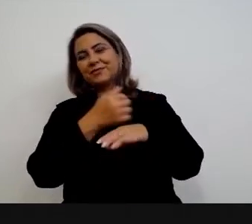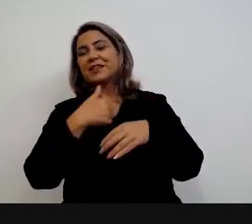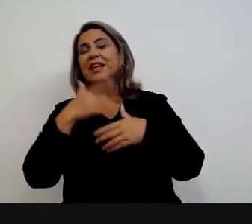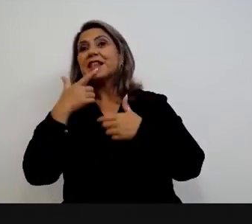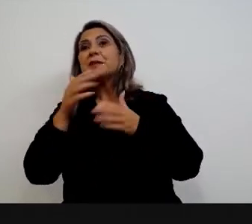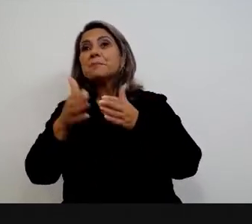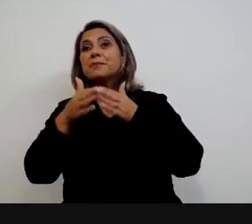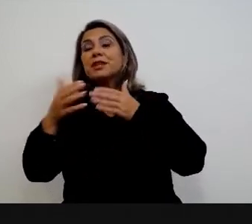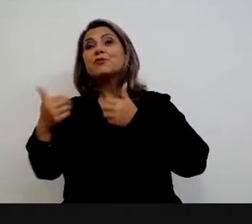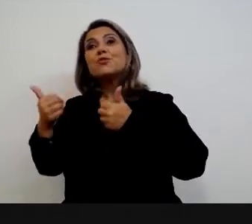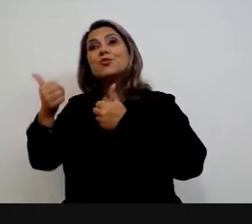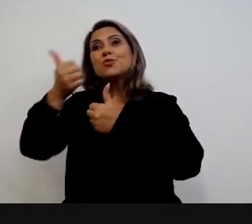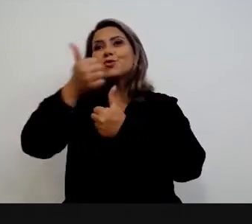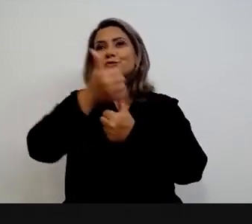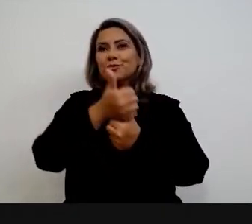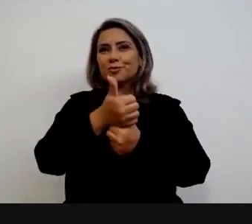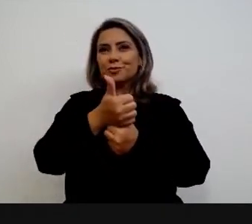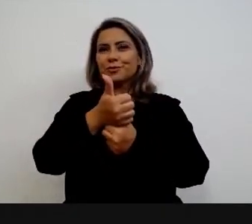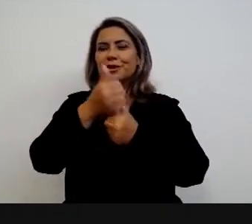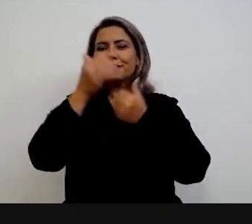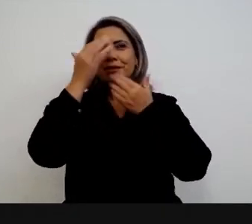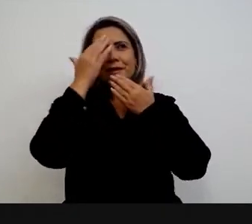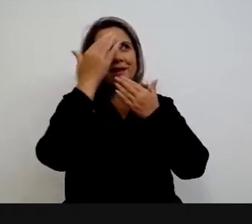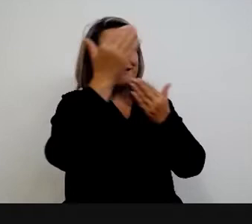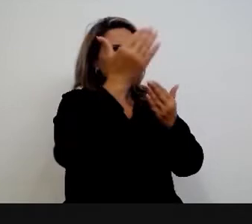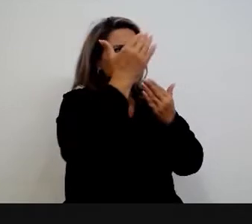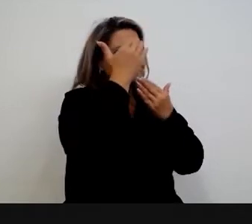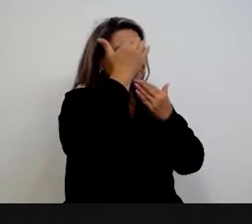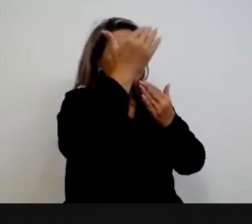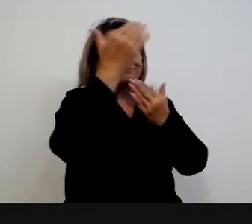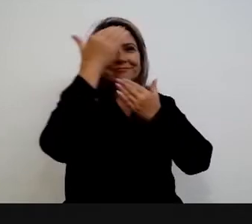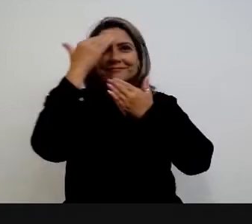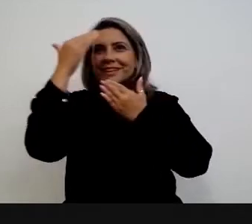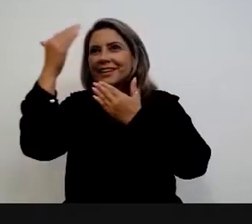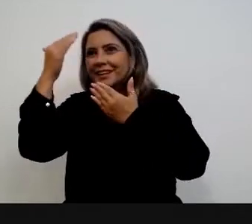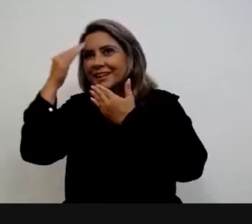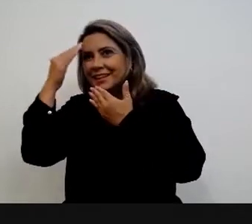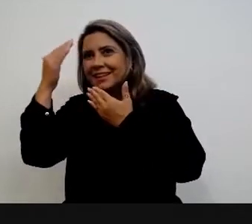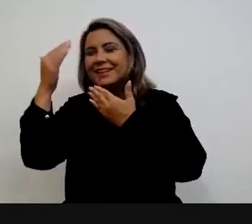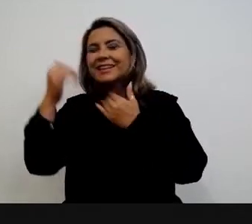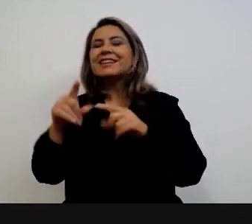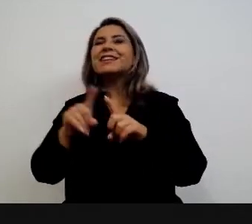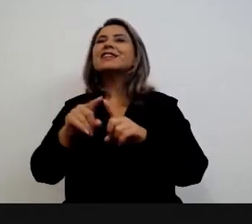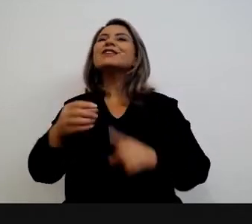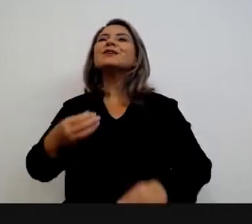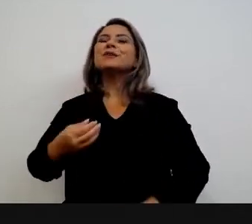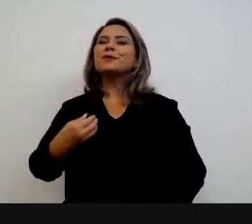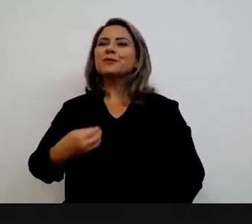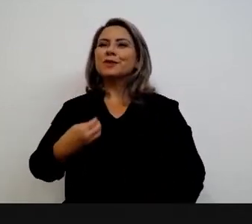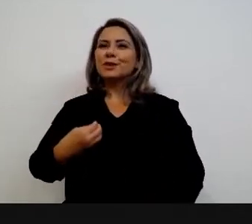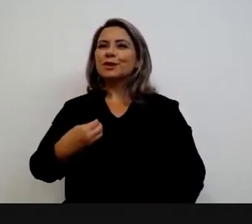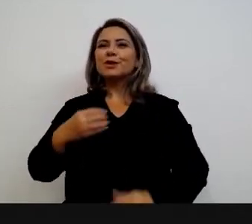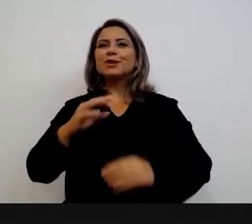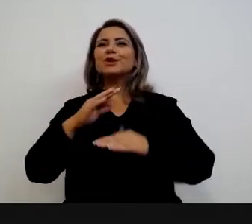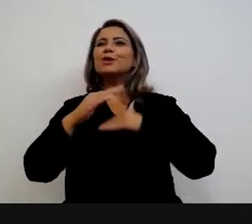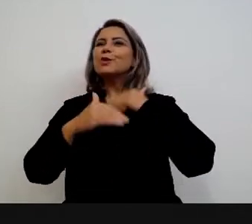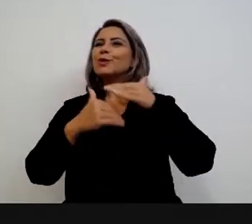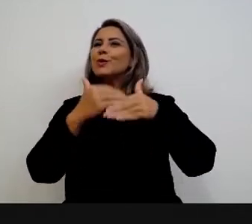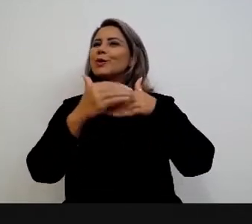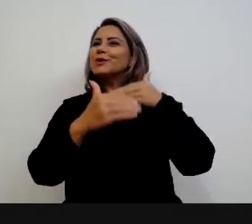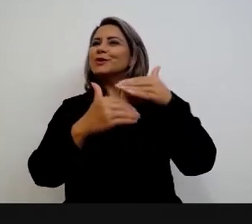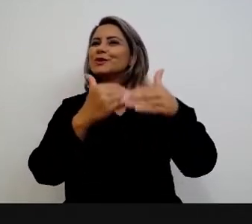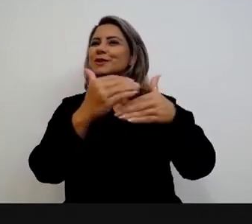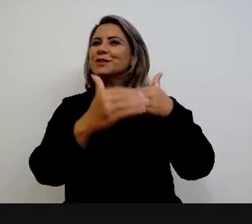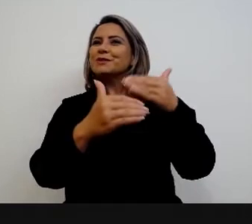em nome dele, também trouxesse aqui os agradecimentos. E eu queria, então, registrar que todo esse desenvolvimento